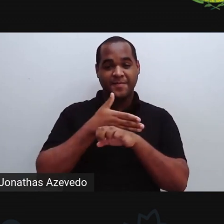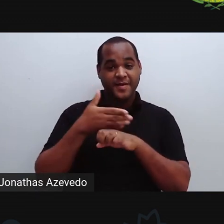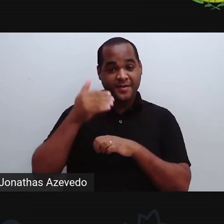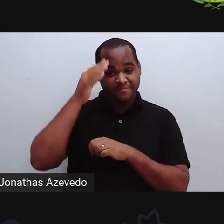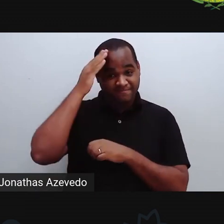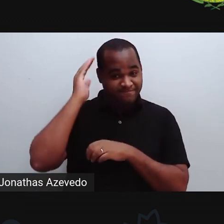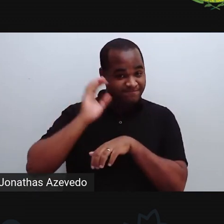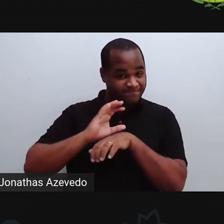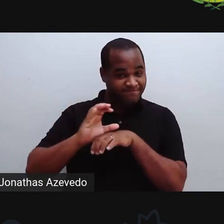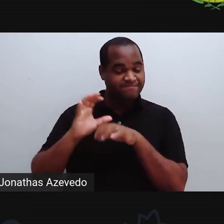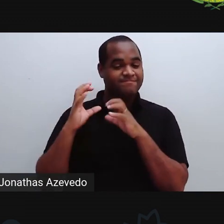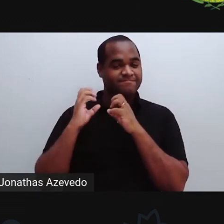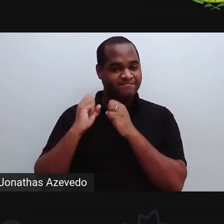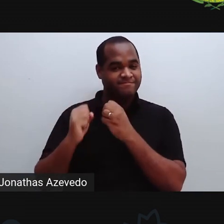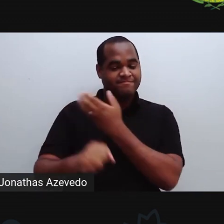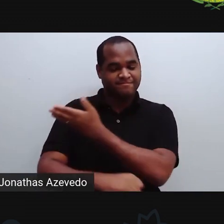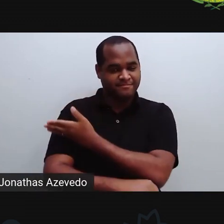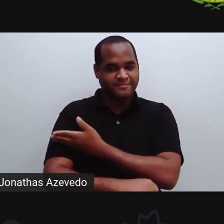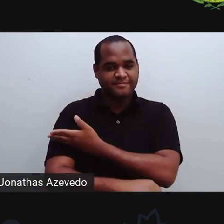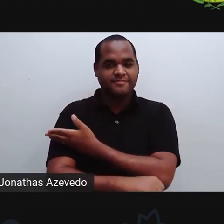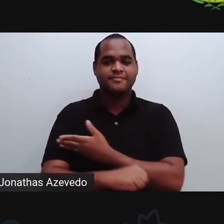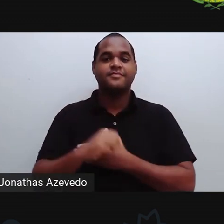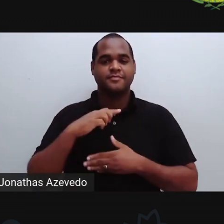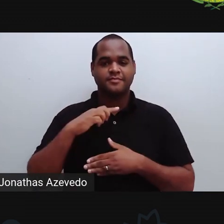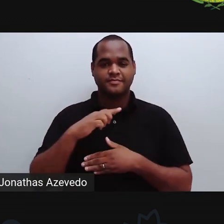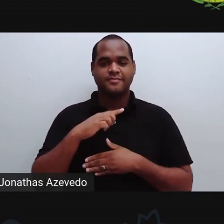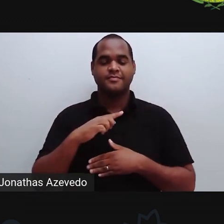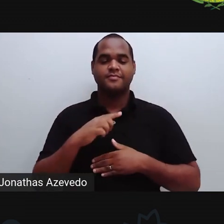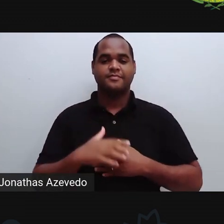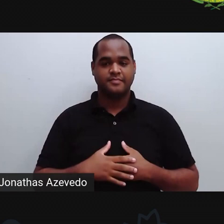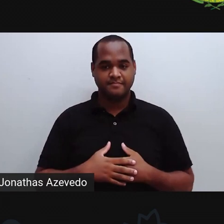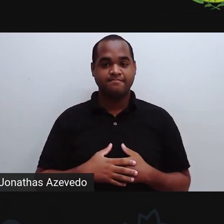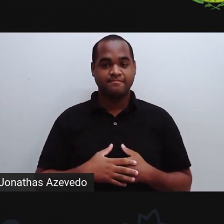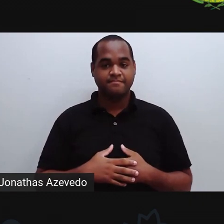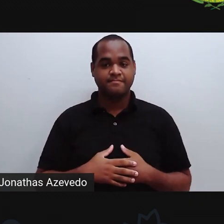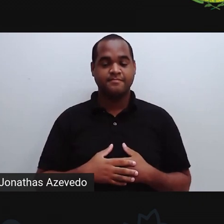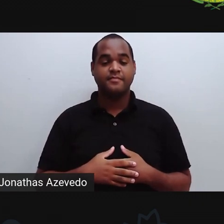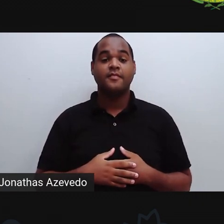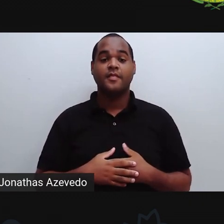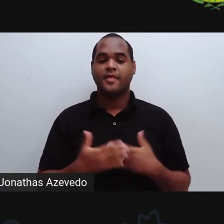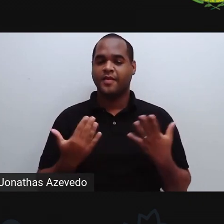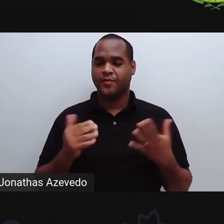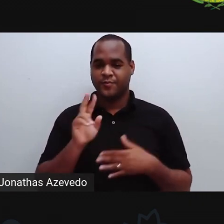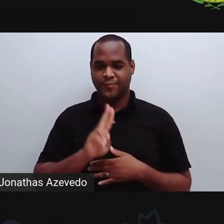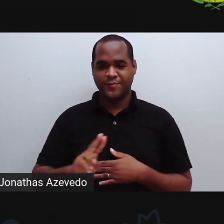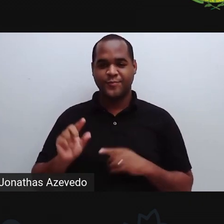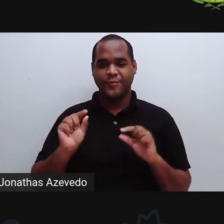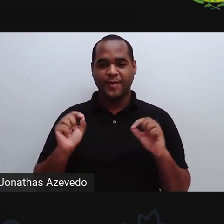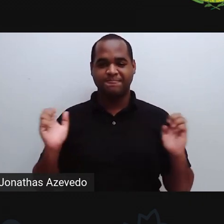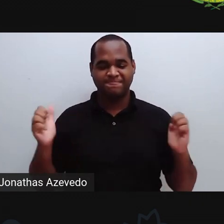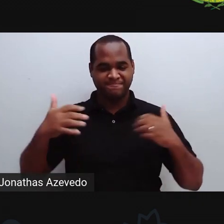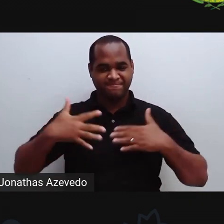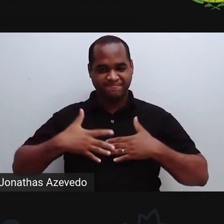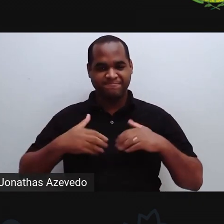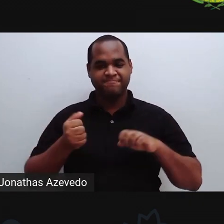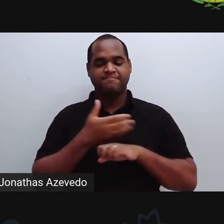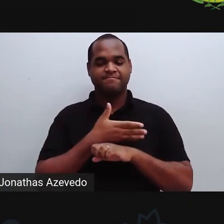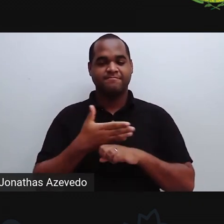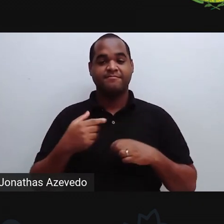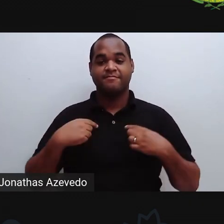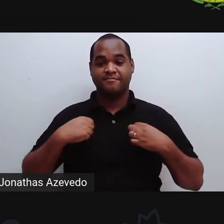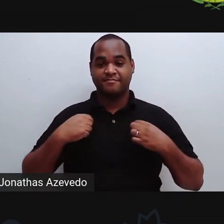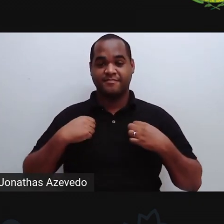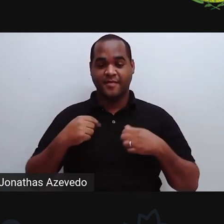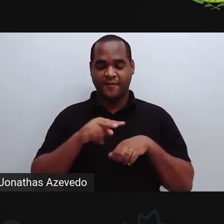castanho escuro um pouco abaixo do ombro, eles estão parcialmente presos hoje. Estou usando um jaleco branco e por baixo dele tem uma